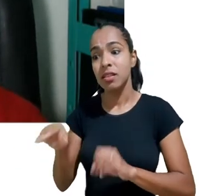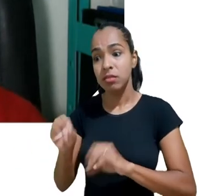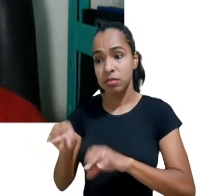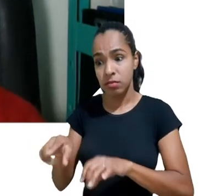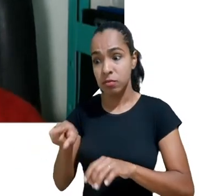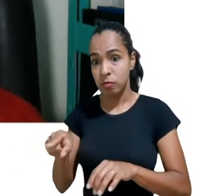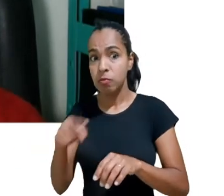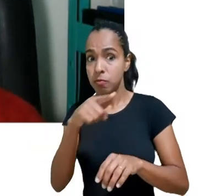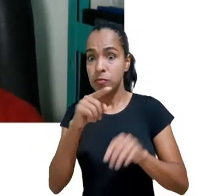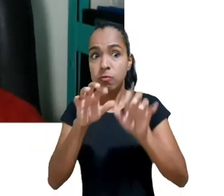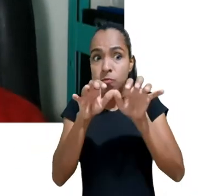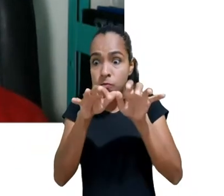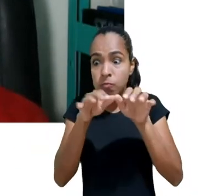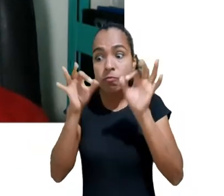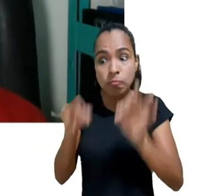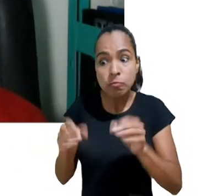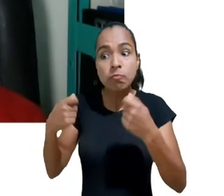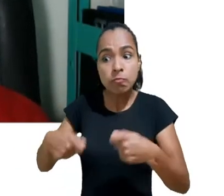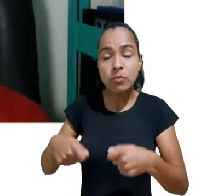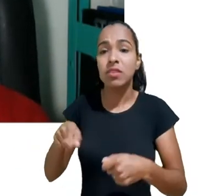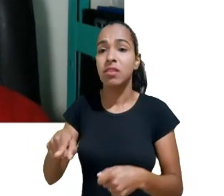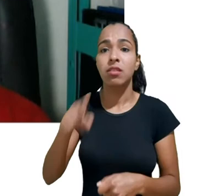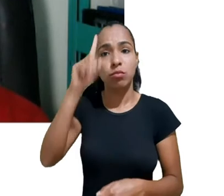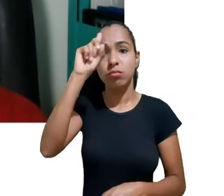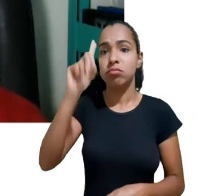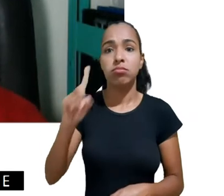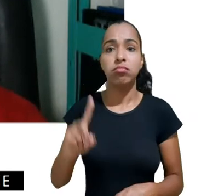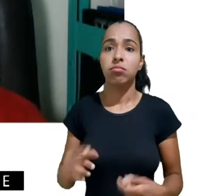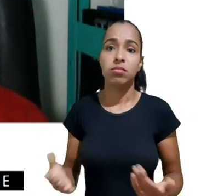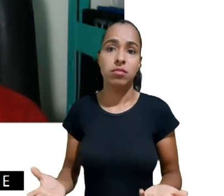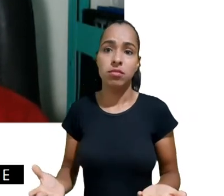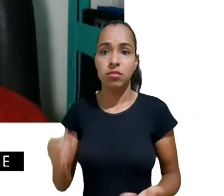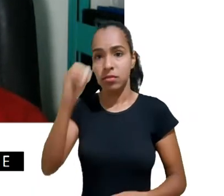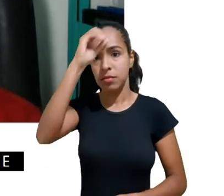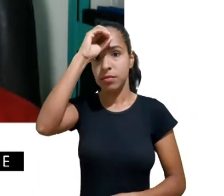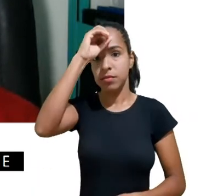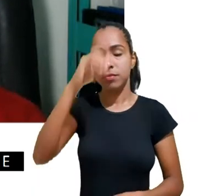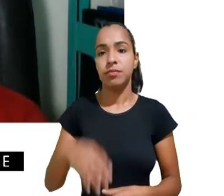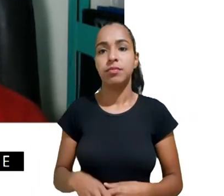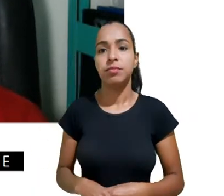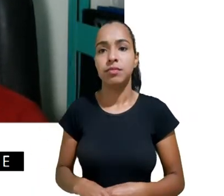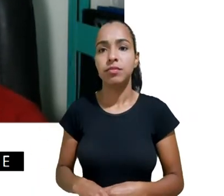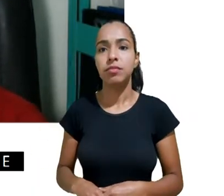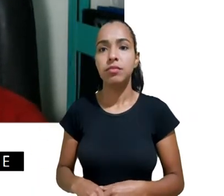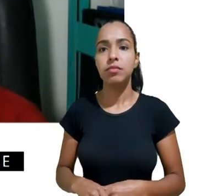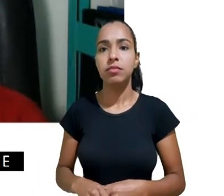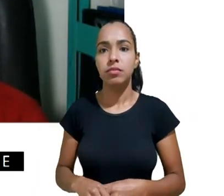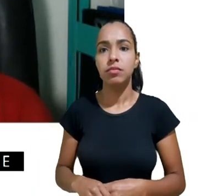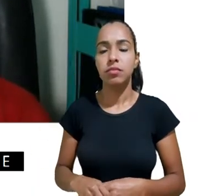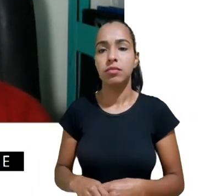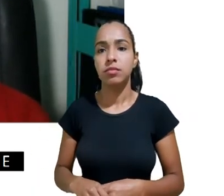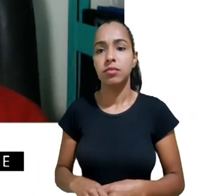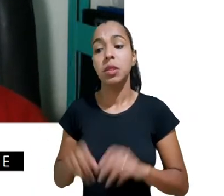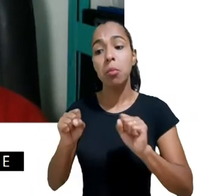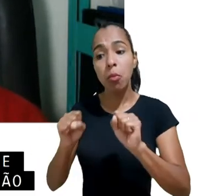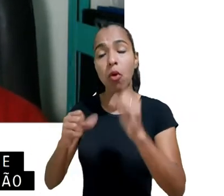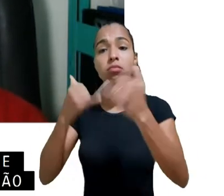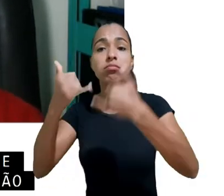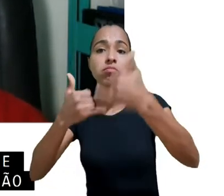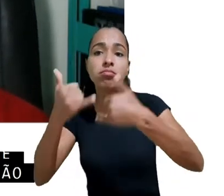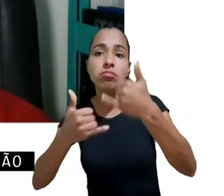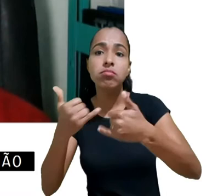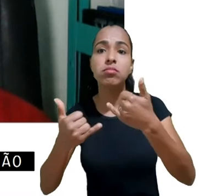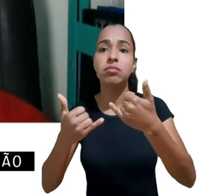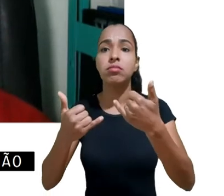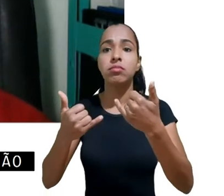as suas escolhas que não lhe dê oportunidades reais de lazer sem que ela esteja sendo vigiada que a gente vai